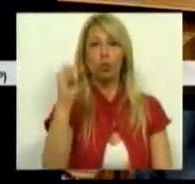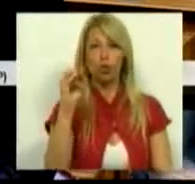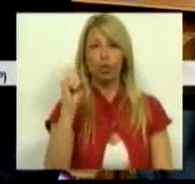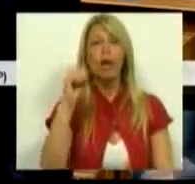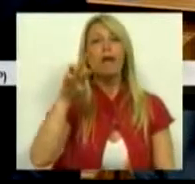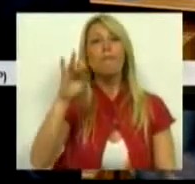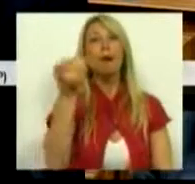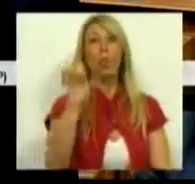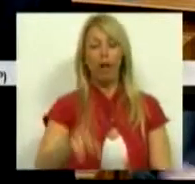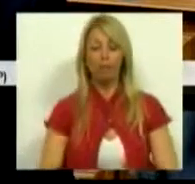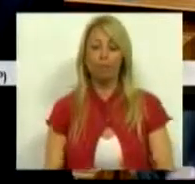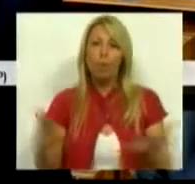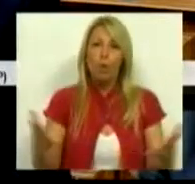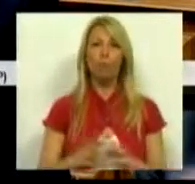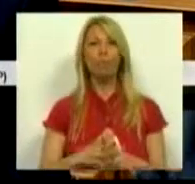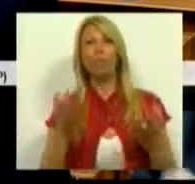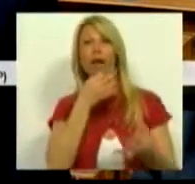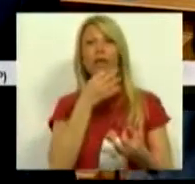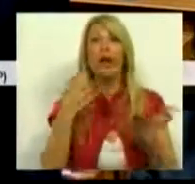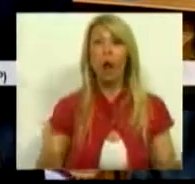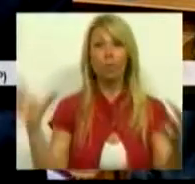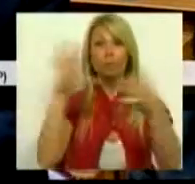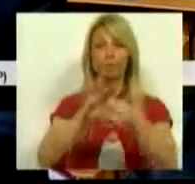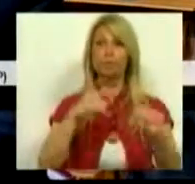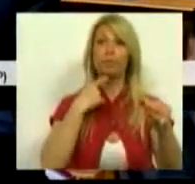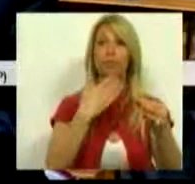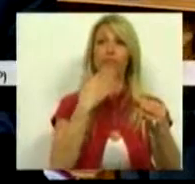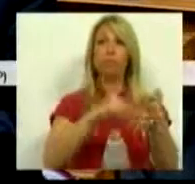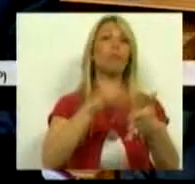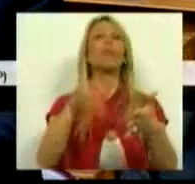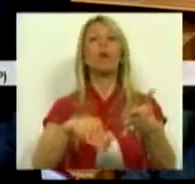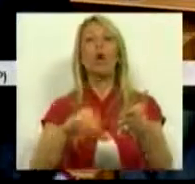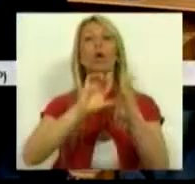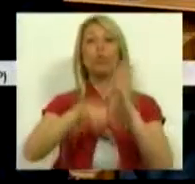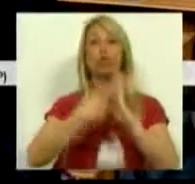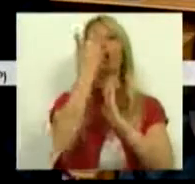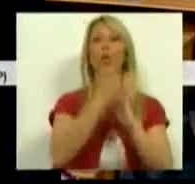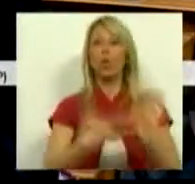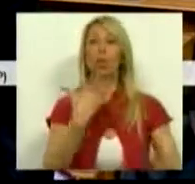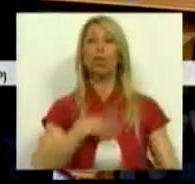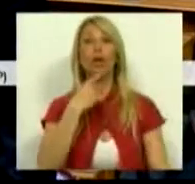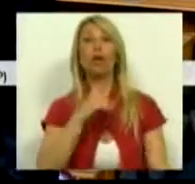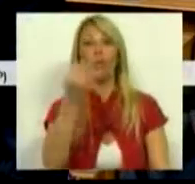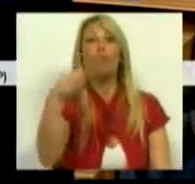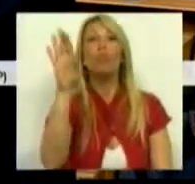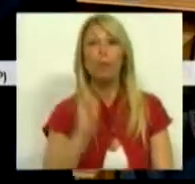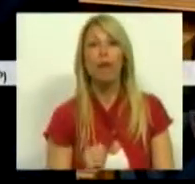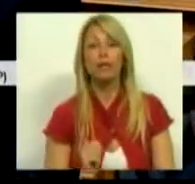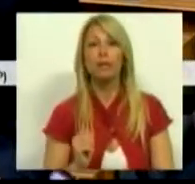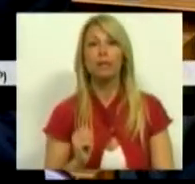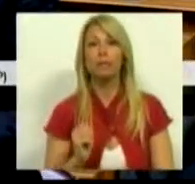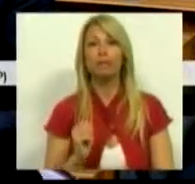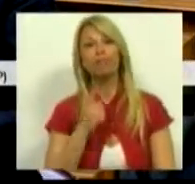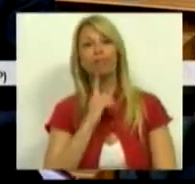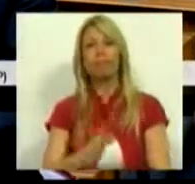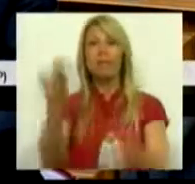Entrando agora na substância da petição e do projeto de resolução, gostaria de, em nome do Partido Socialista, deixar uma